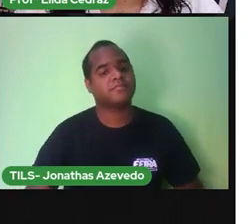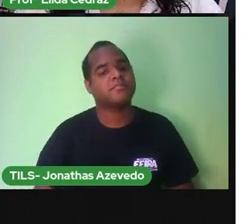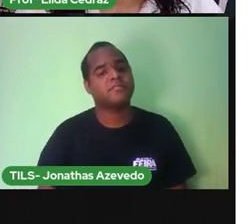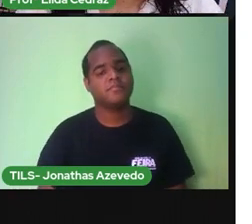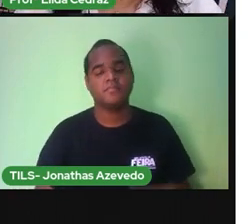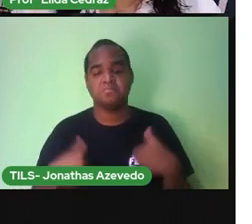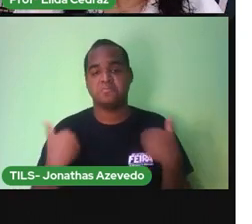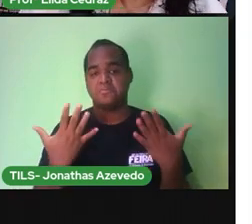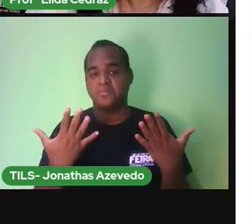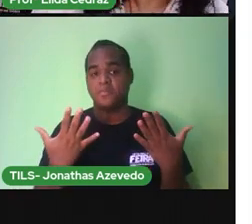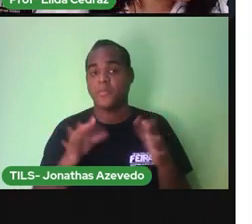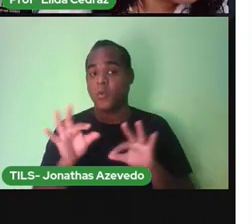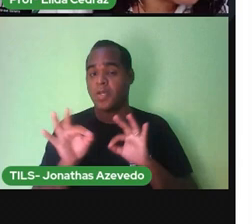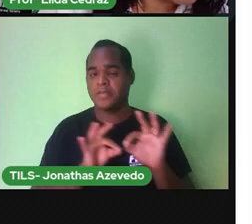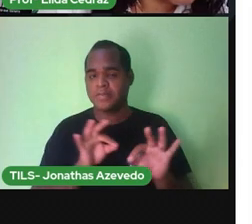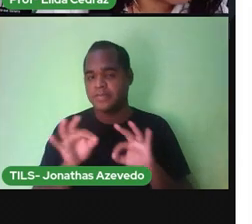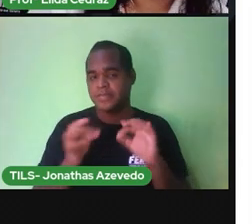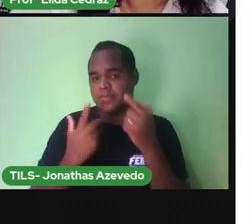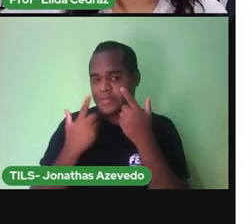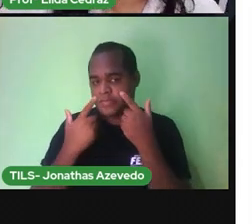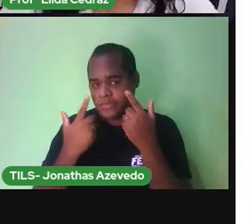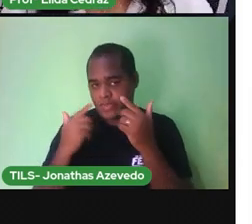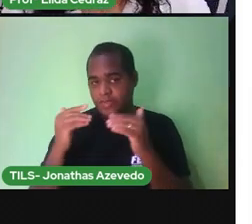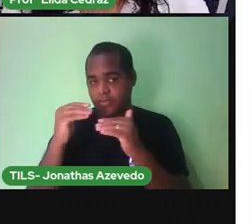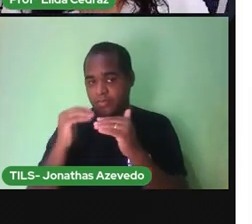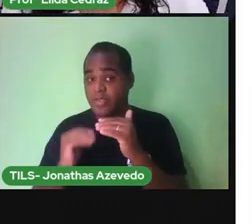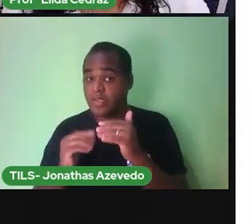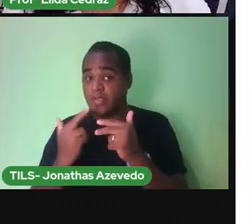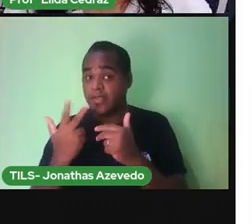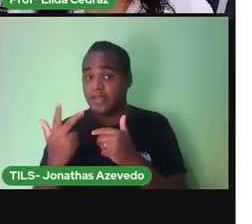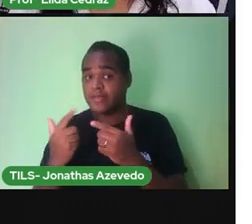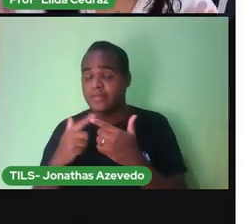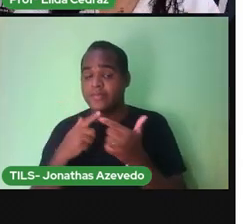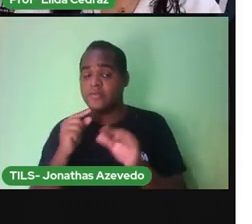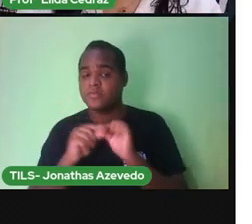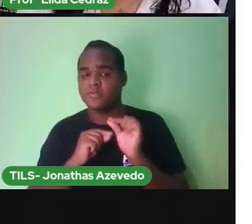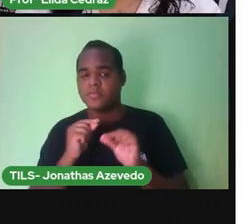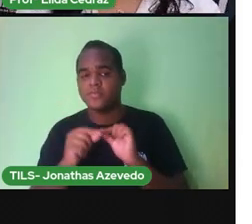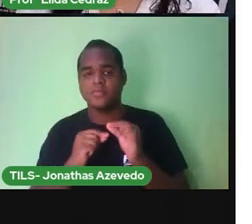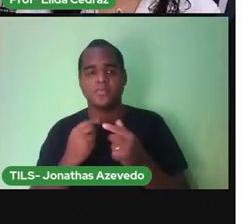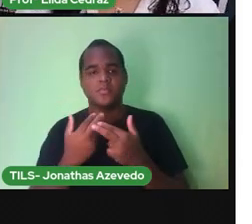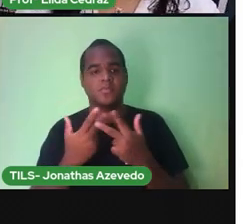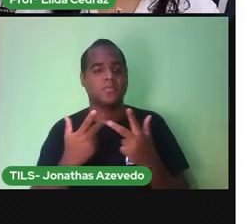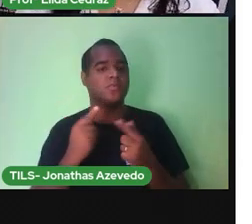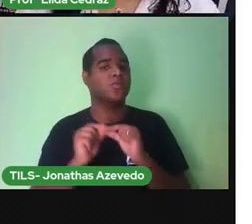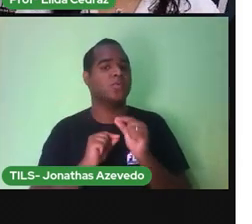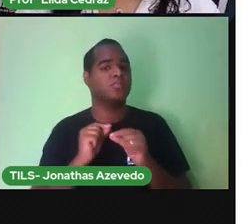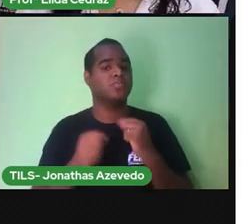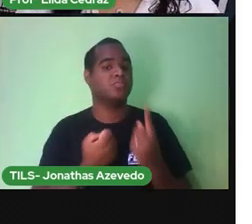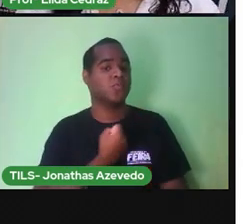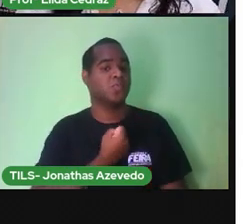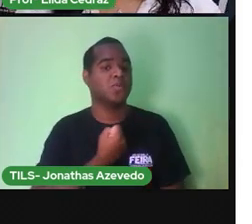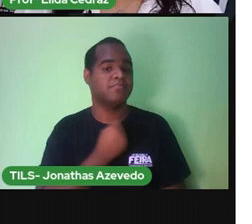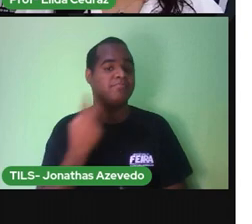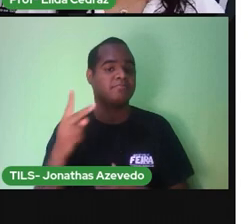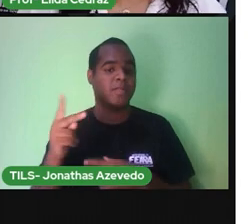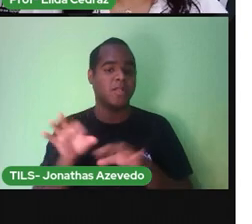arrumarmos Do menor Para o maior Como os números Vão ficar arrumados